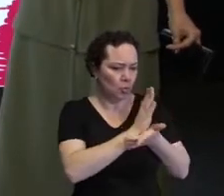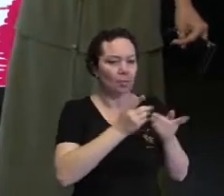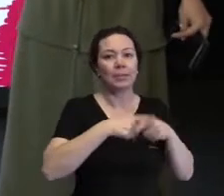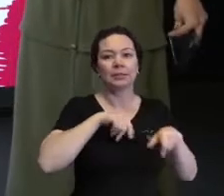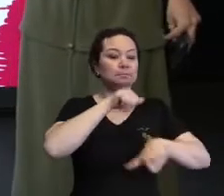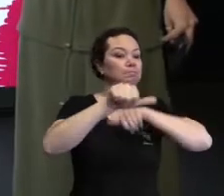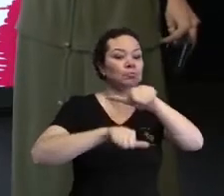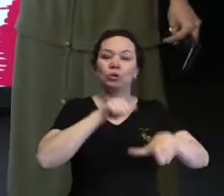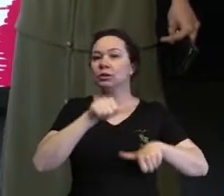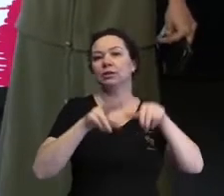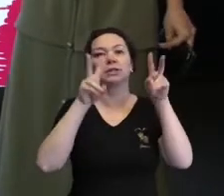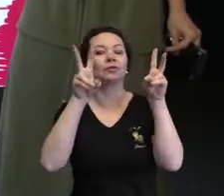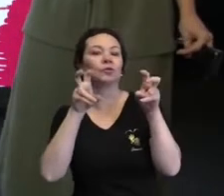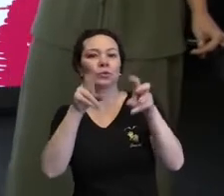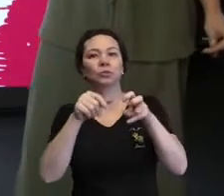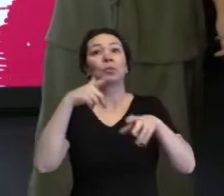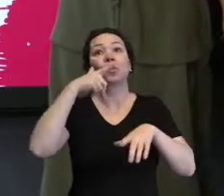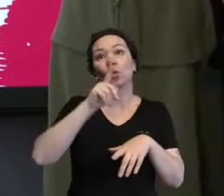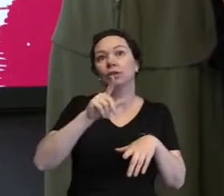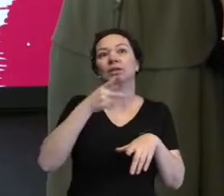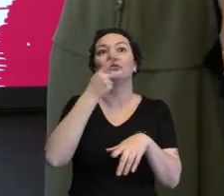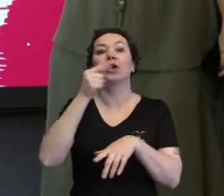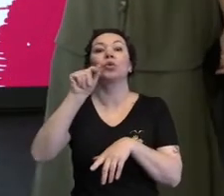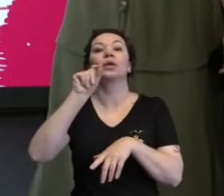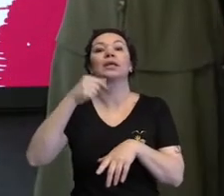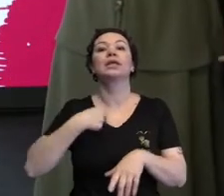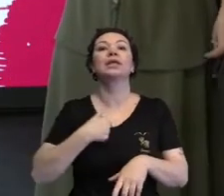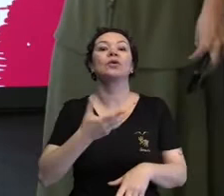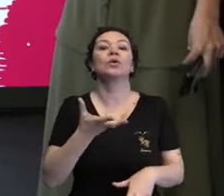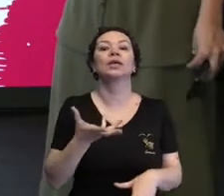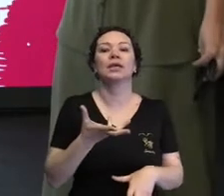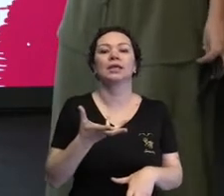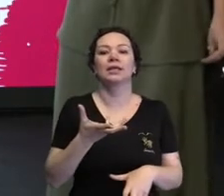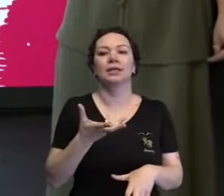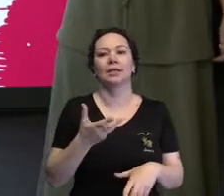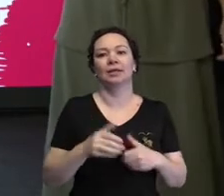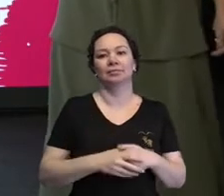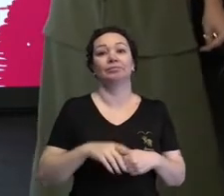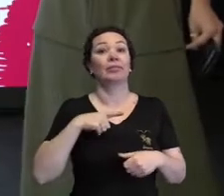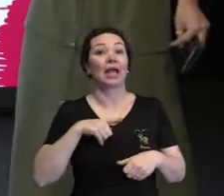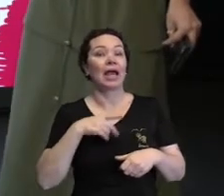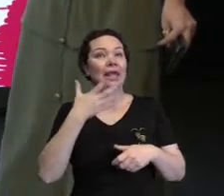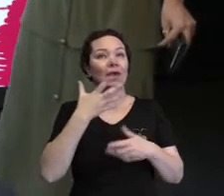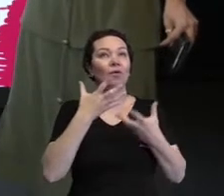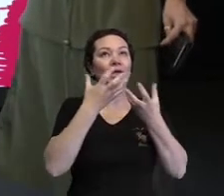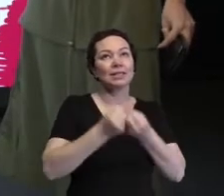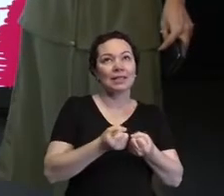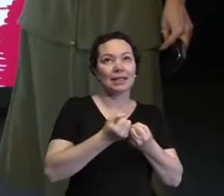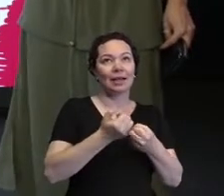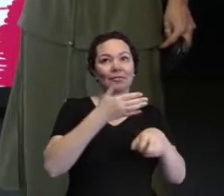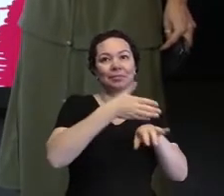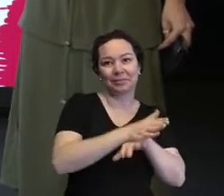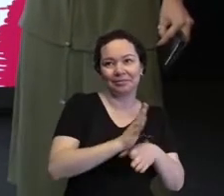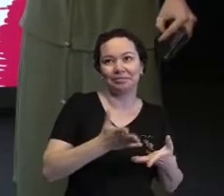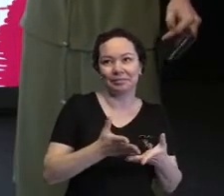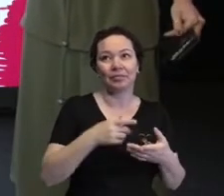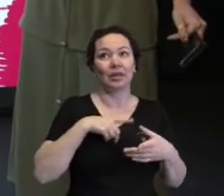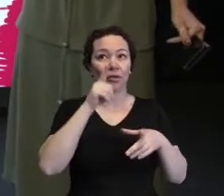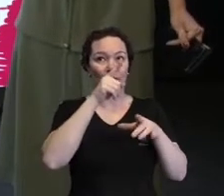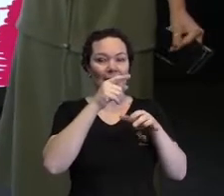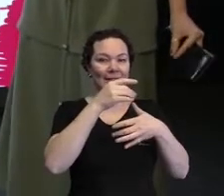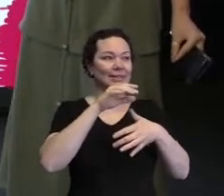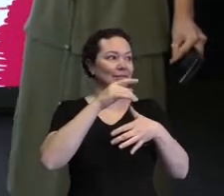eu mudava o foco do assunto para poder falar do que eu queria. E assim, eu me sentia inserida. Então, essa árvore, ela mostra um pouco dessa